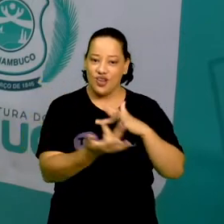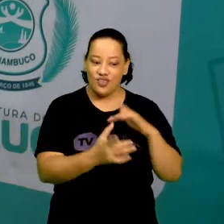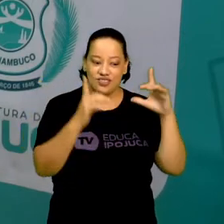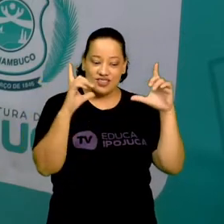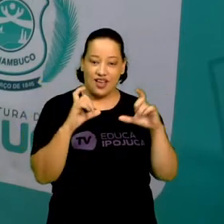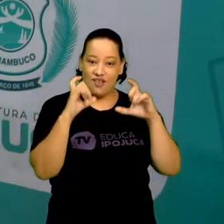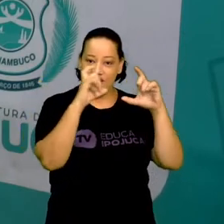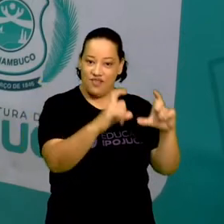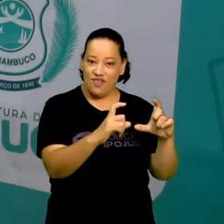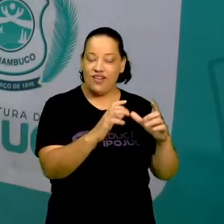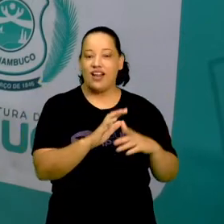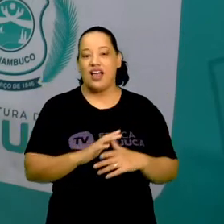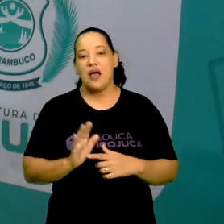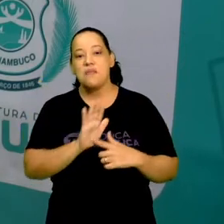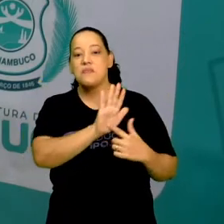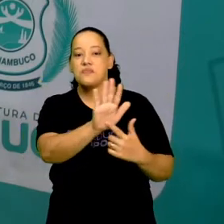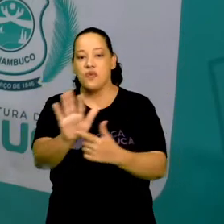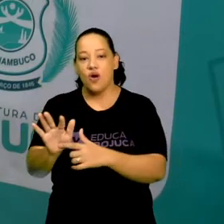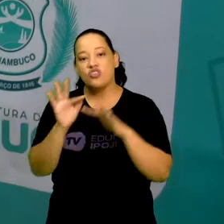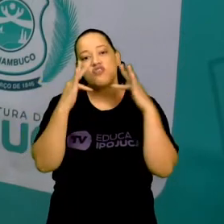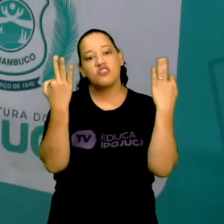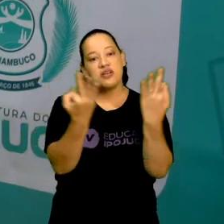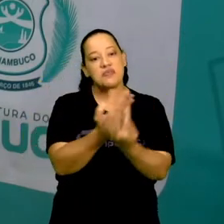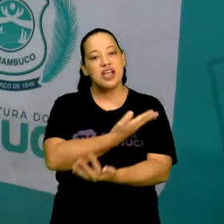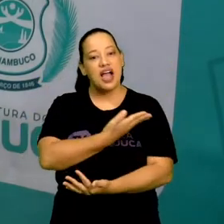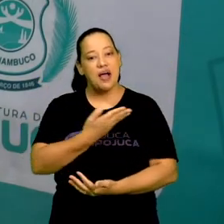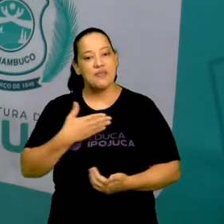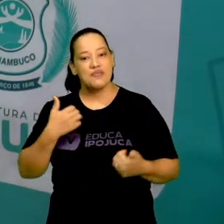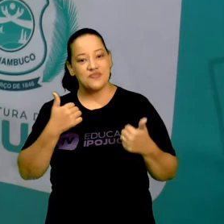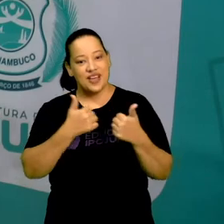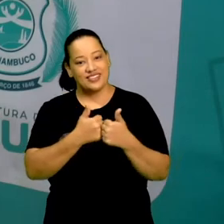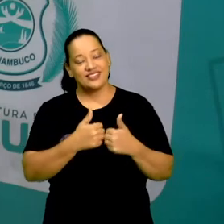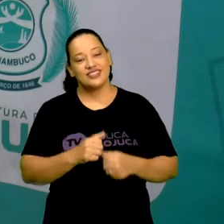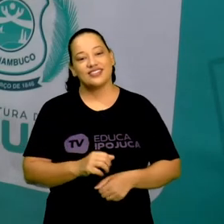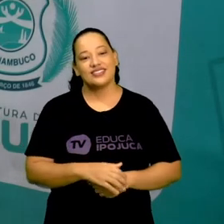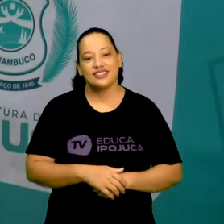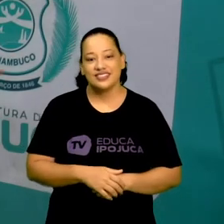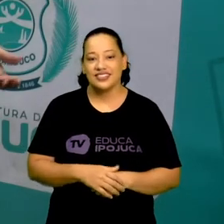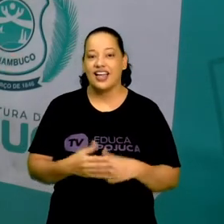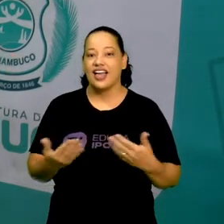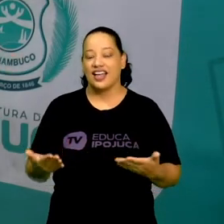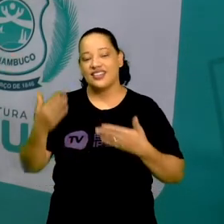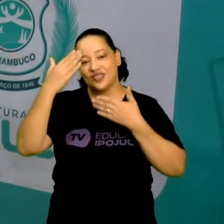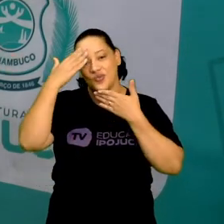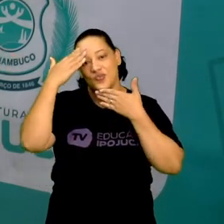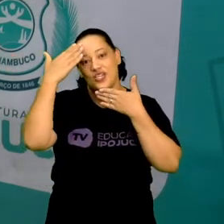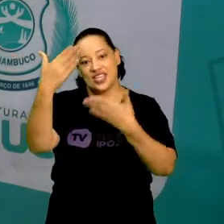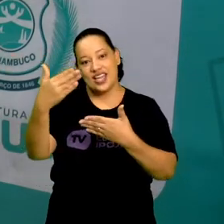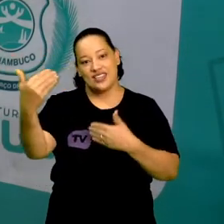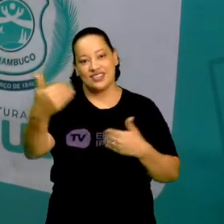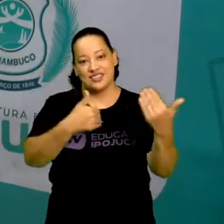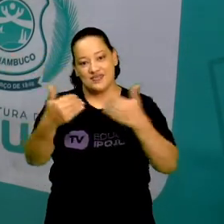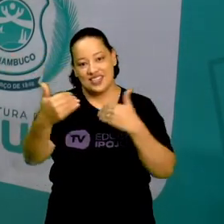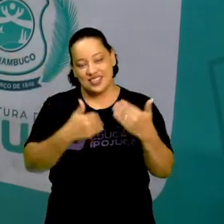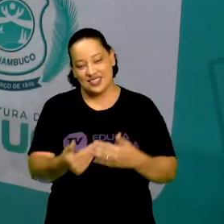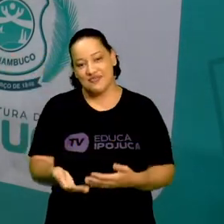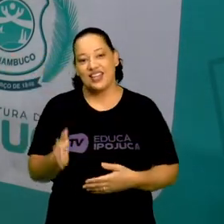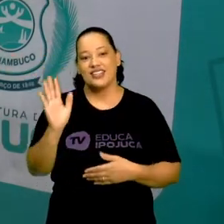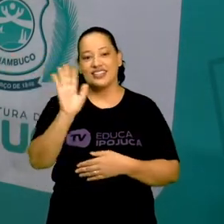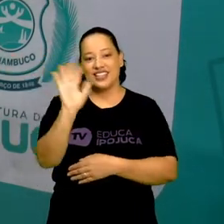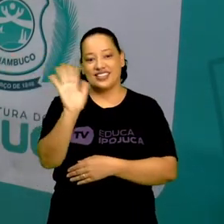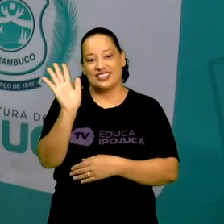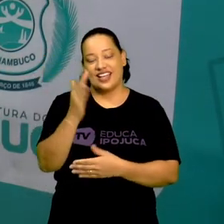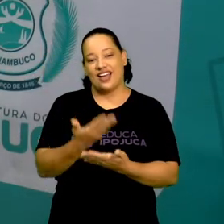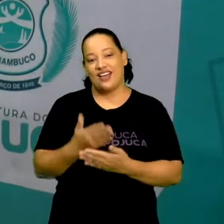o que é arte visual para a sua família, para os seus amigos mais próximos. Grata por sua participação e até